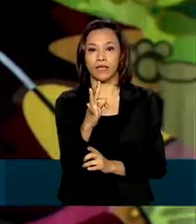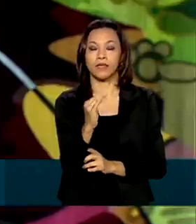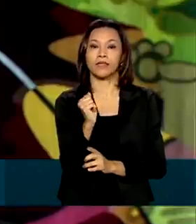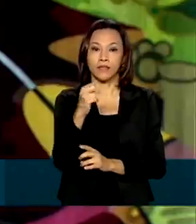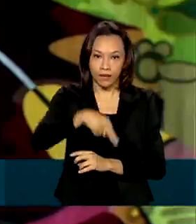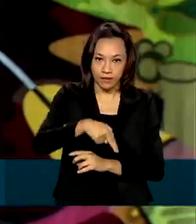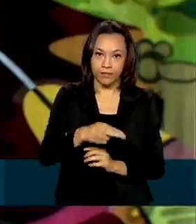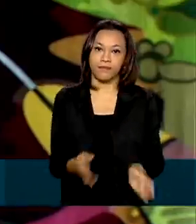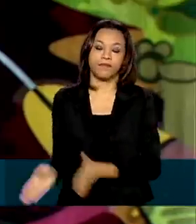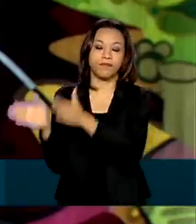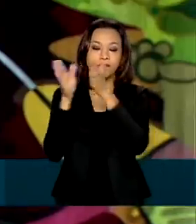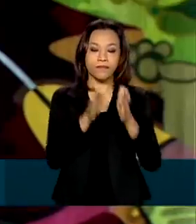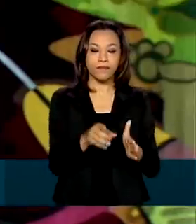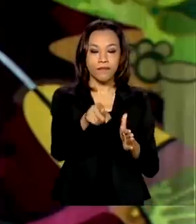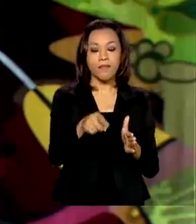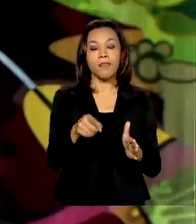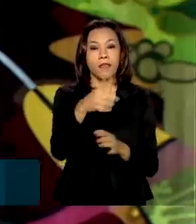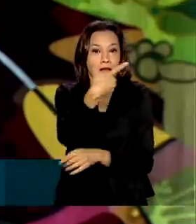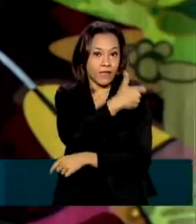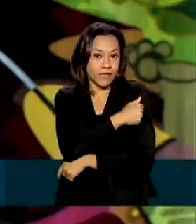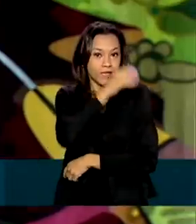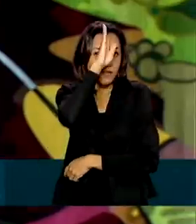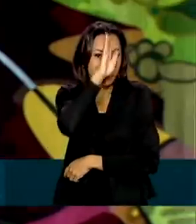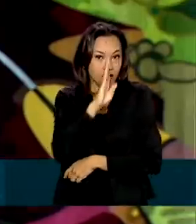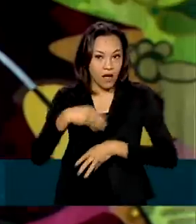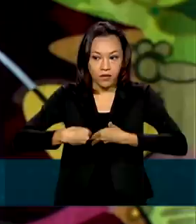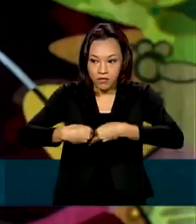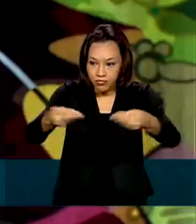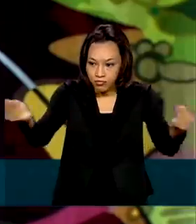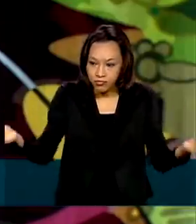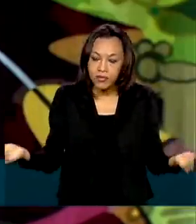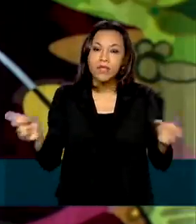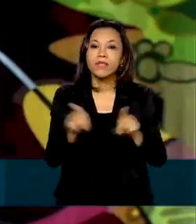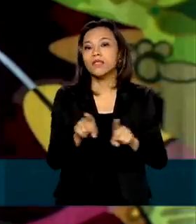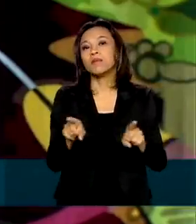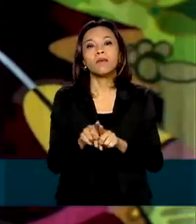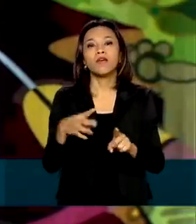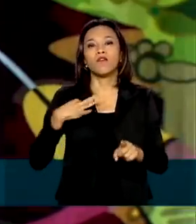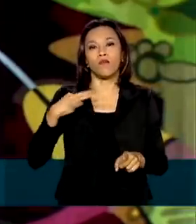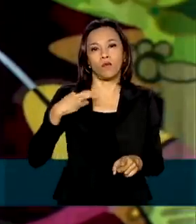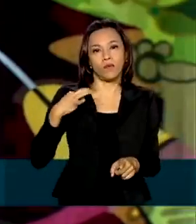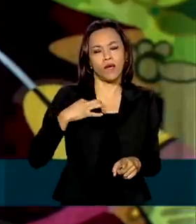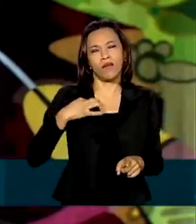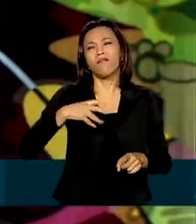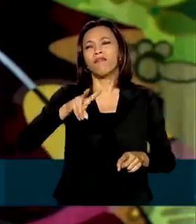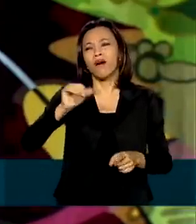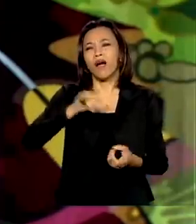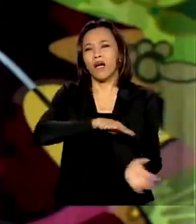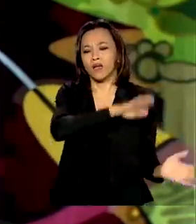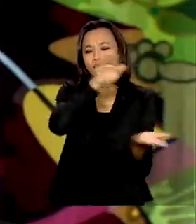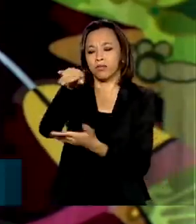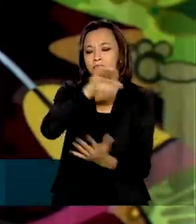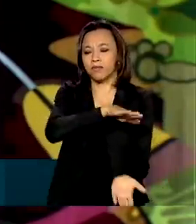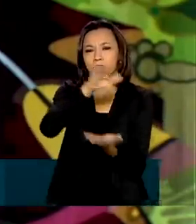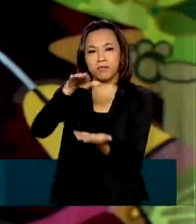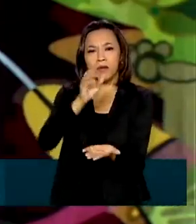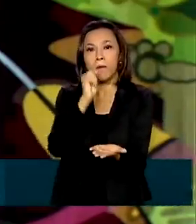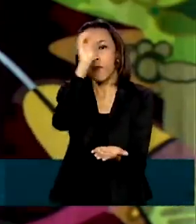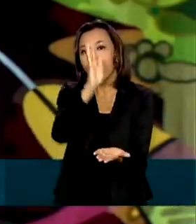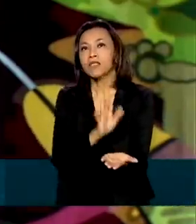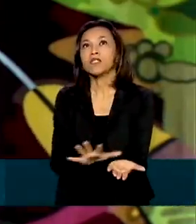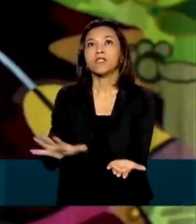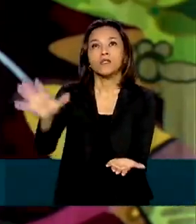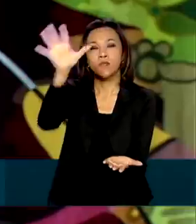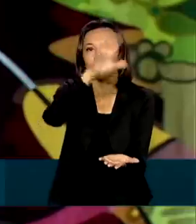A vacinação será gratuita e voluntária. As doses serão distribuídas para todo o país de forma simultânea e